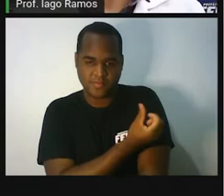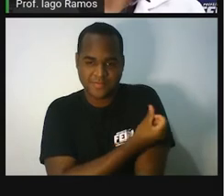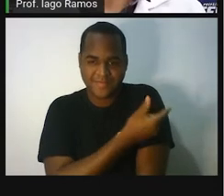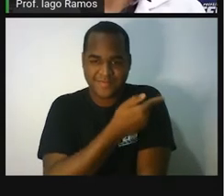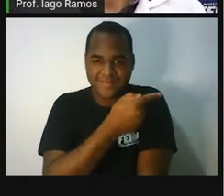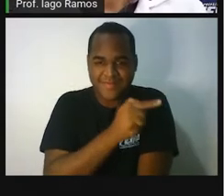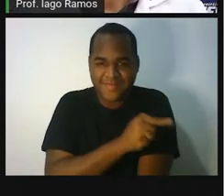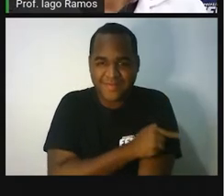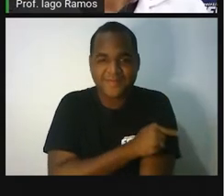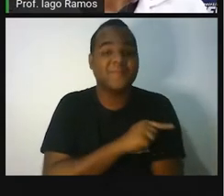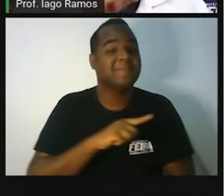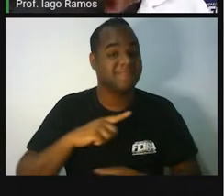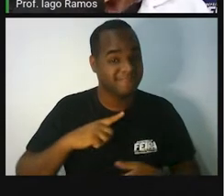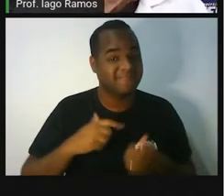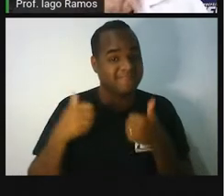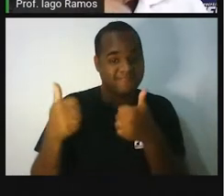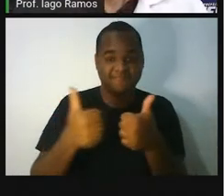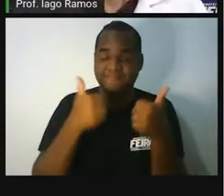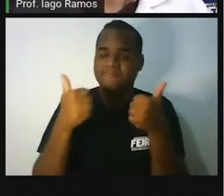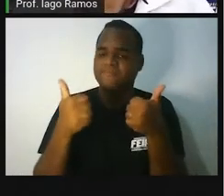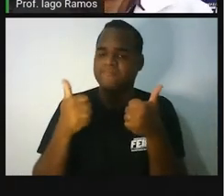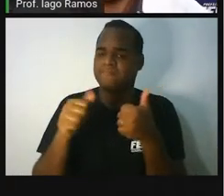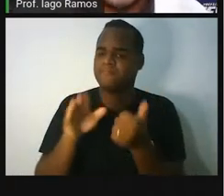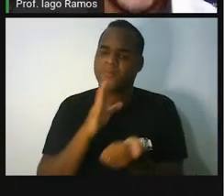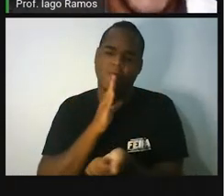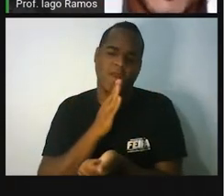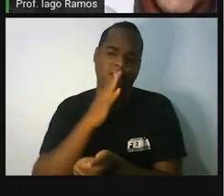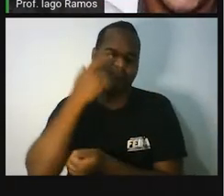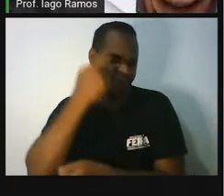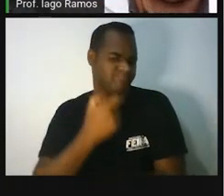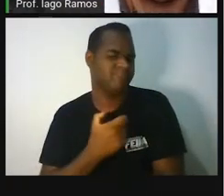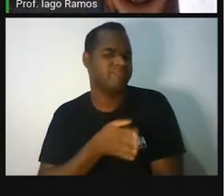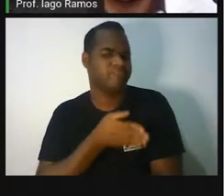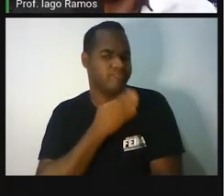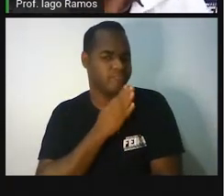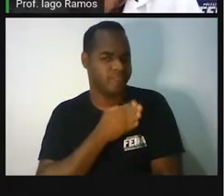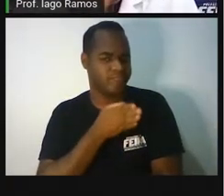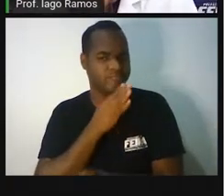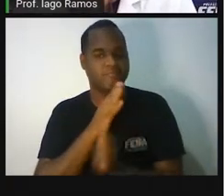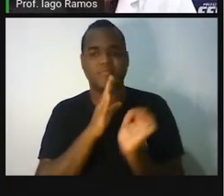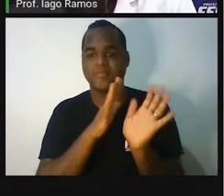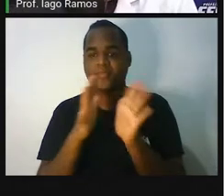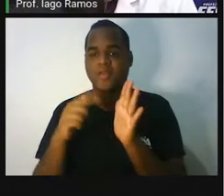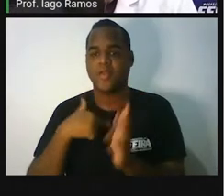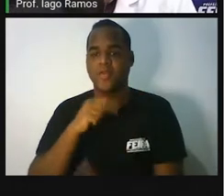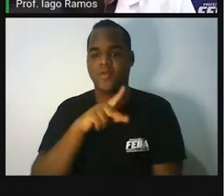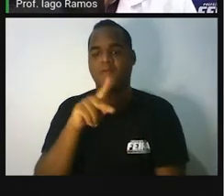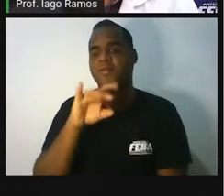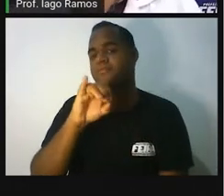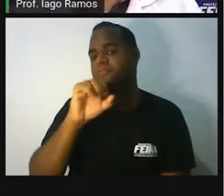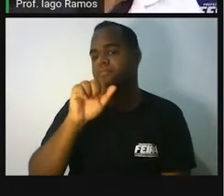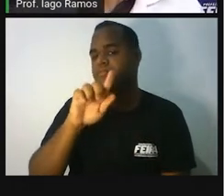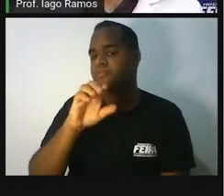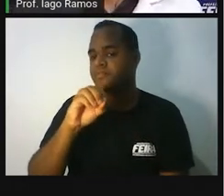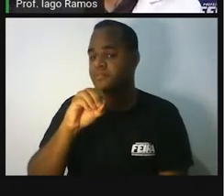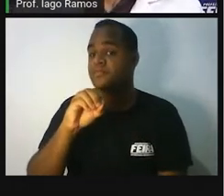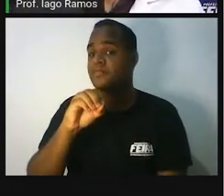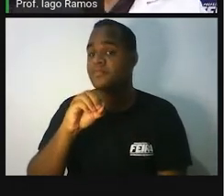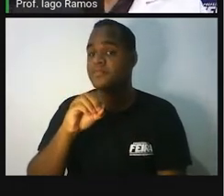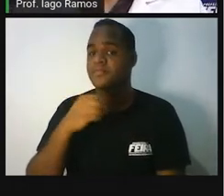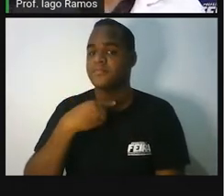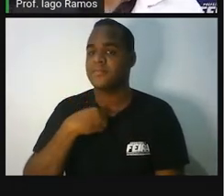do sétimo ano, tu já me conhece, eu sou o professor Iago Ramos, eu ensino essa